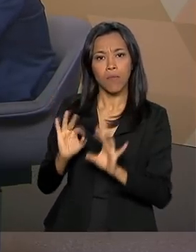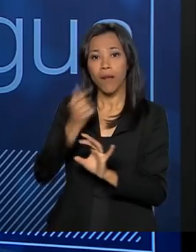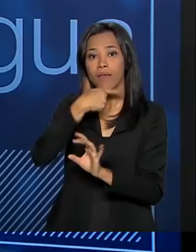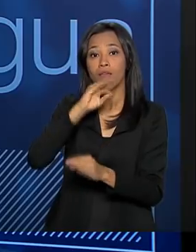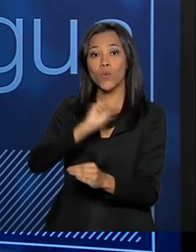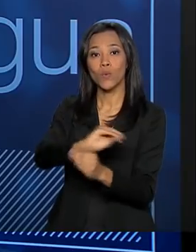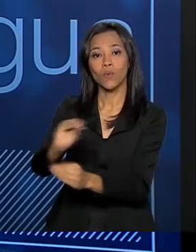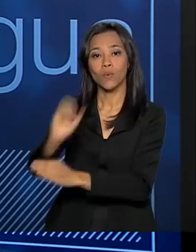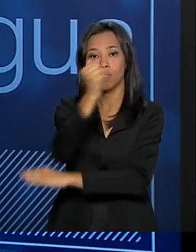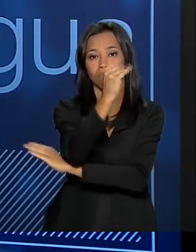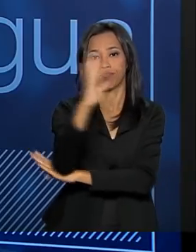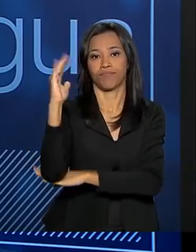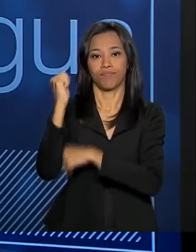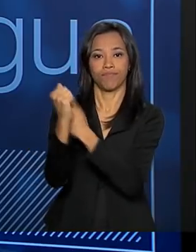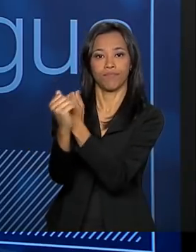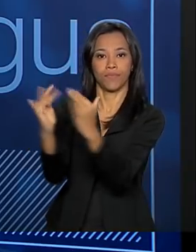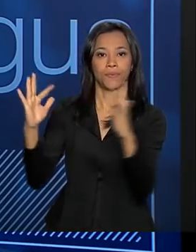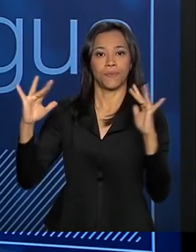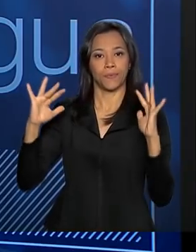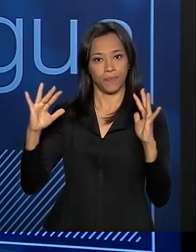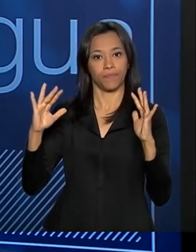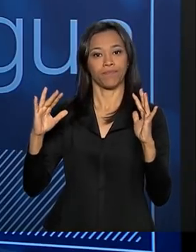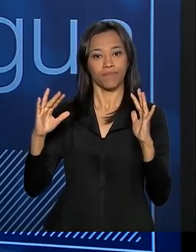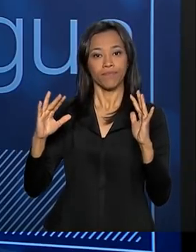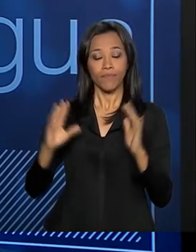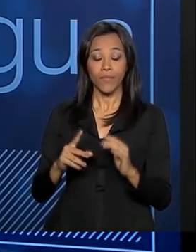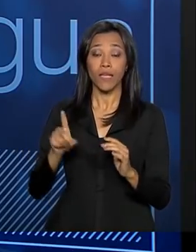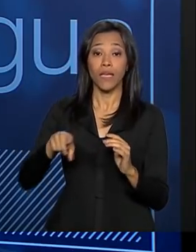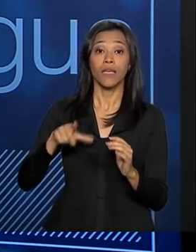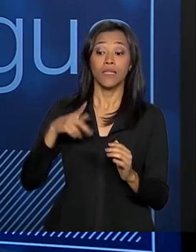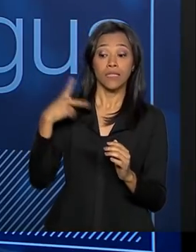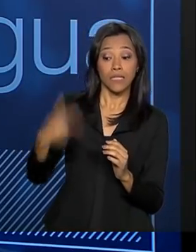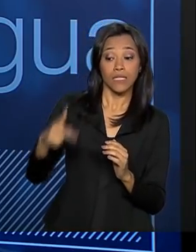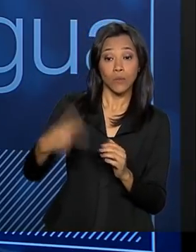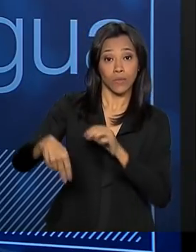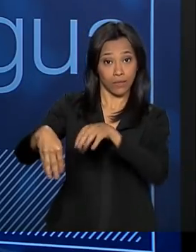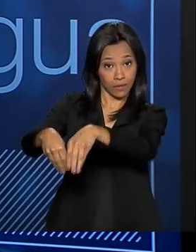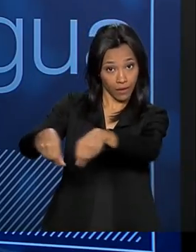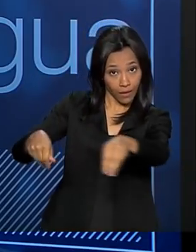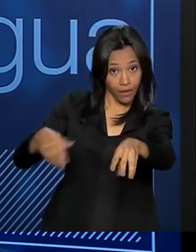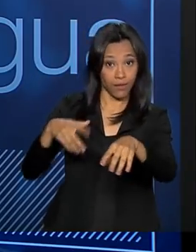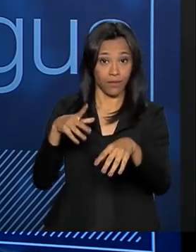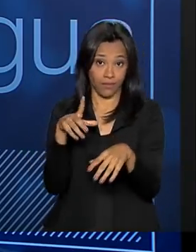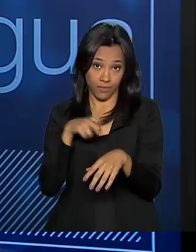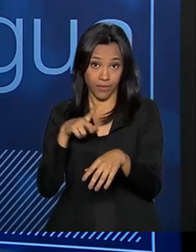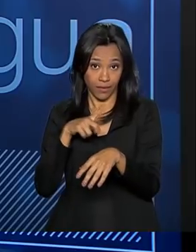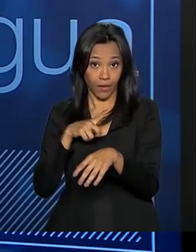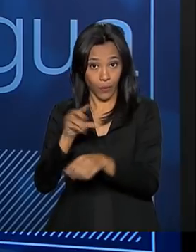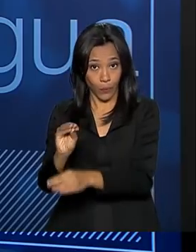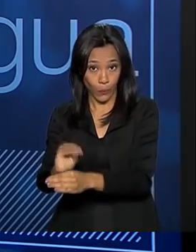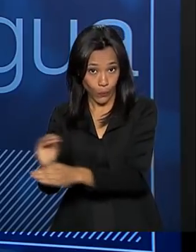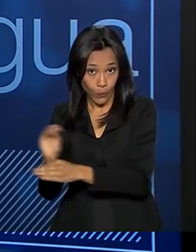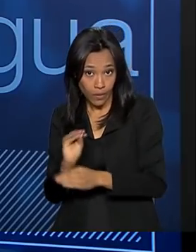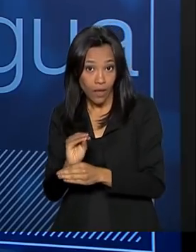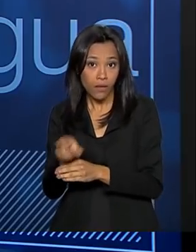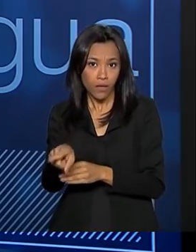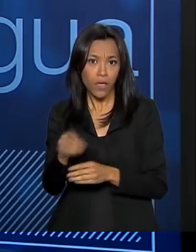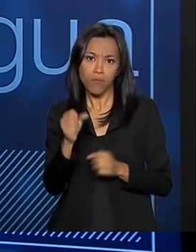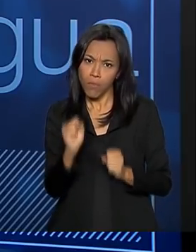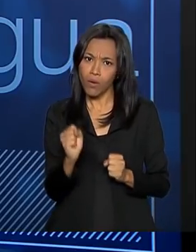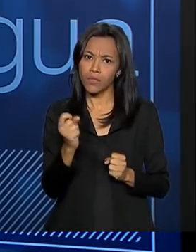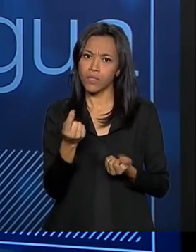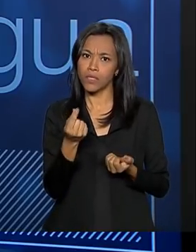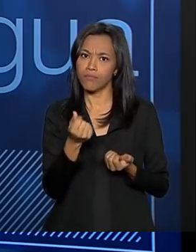preserva e tem essa dinâmica de preservação em sua propriedade, que é seu ativo, seu maior ativo ambiental, ele também possa ser